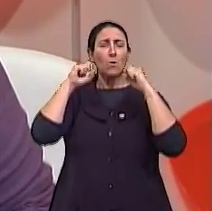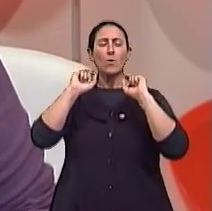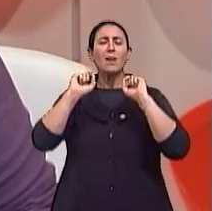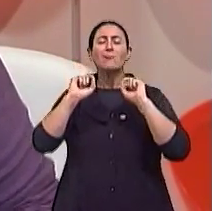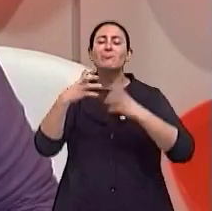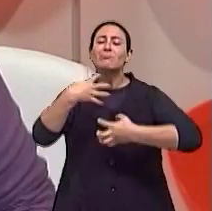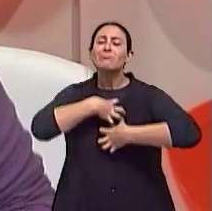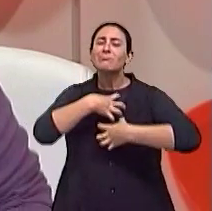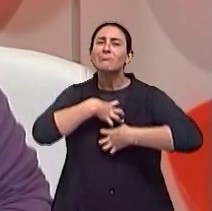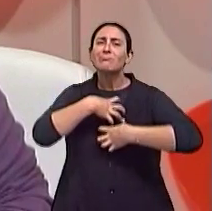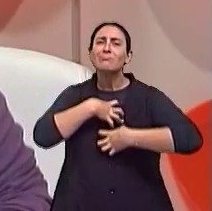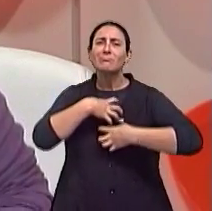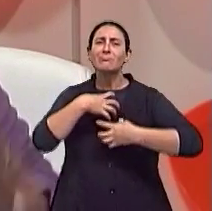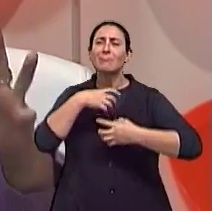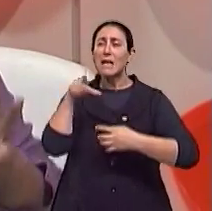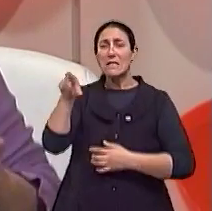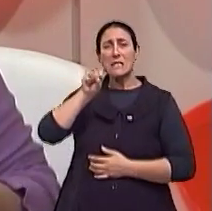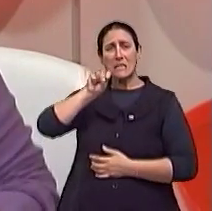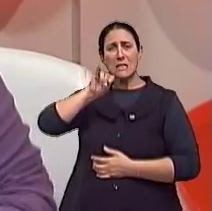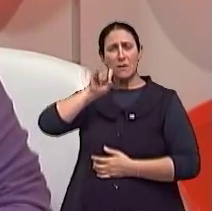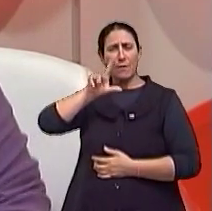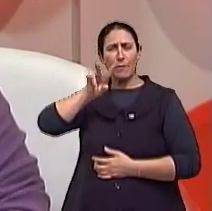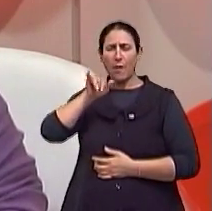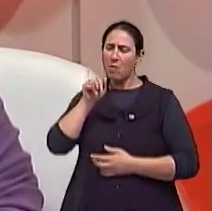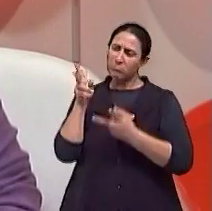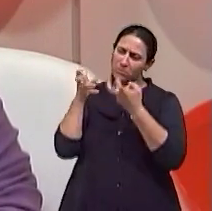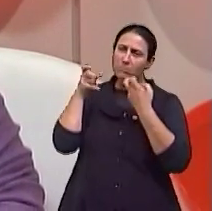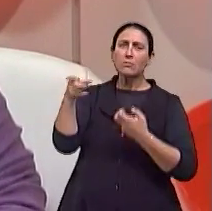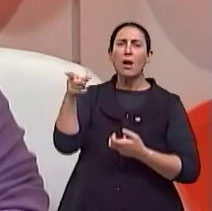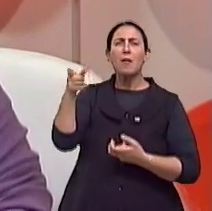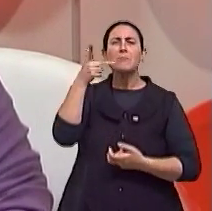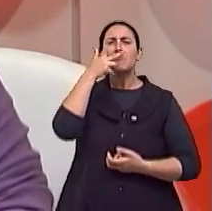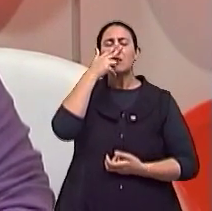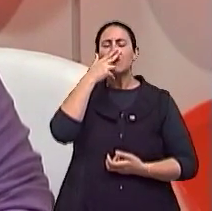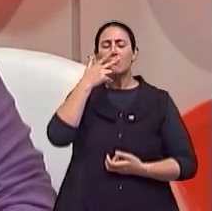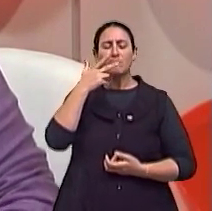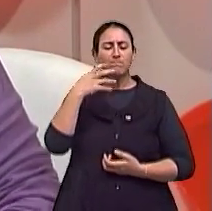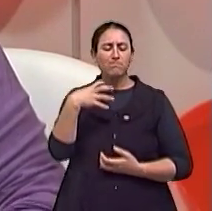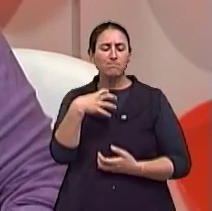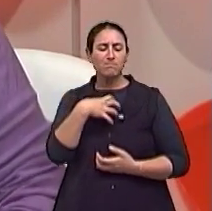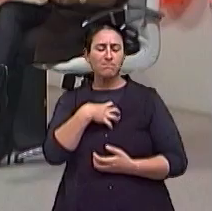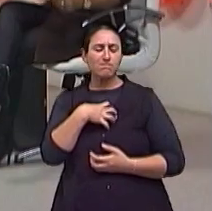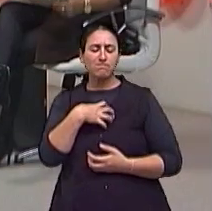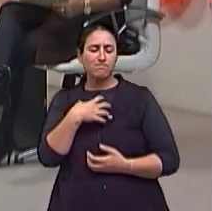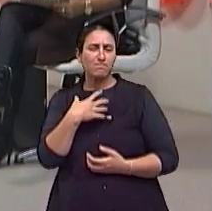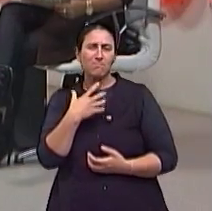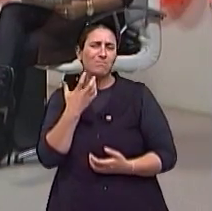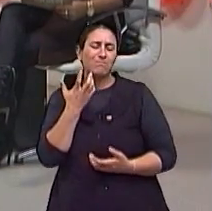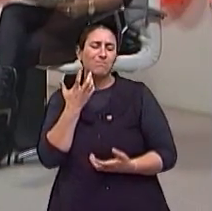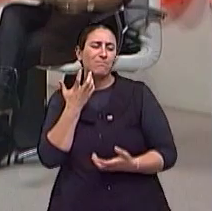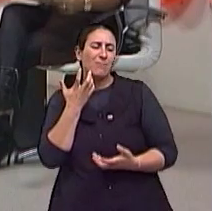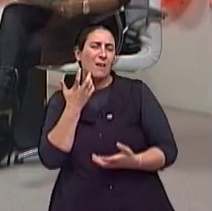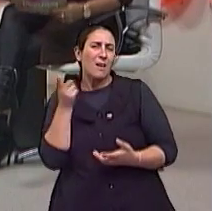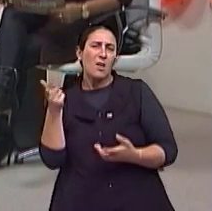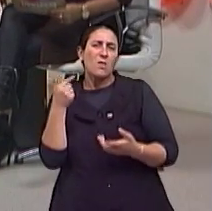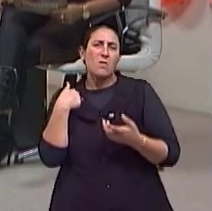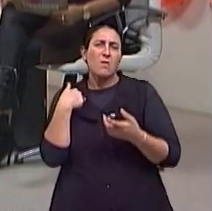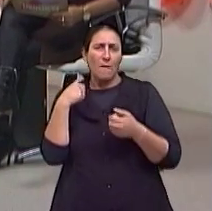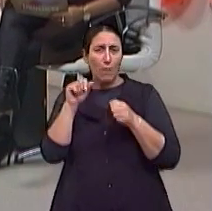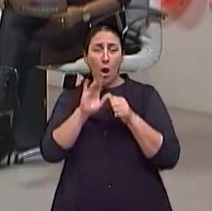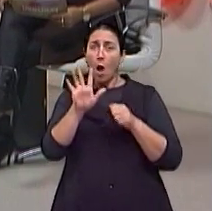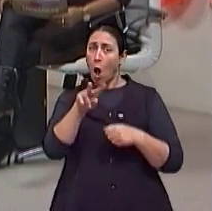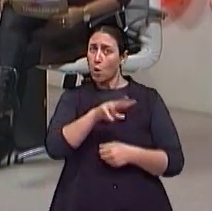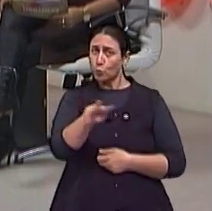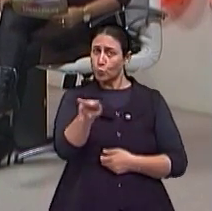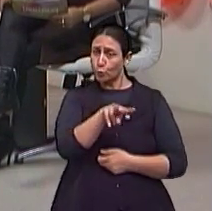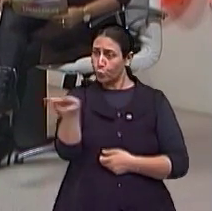rejeição da Silvia, que é a personagem vivida pela Irene, no caso do... Porque a outra não fazia hidroginástica, claro. As duas